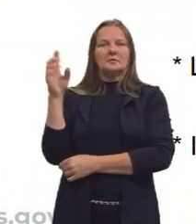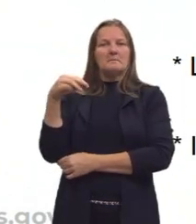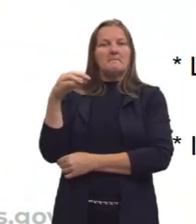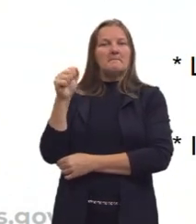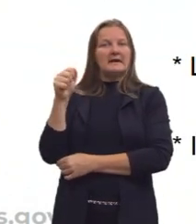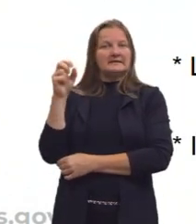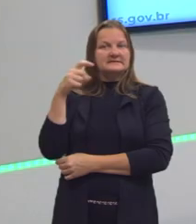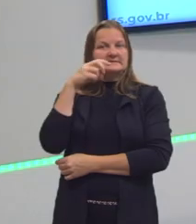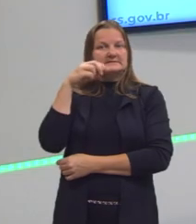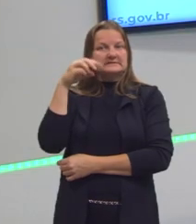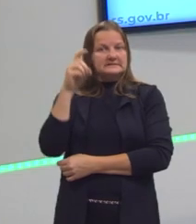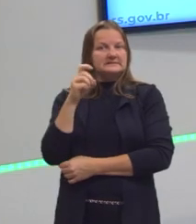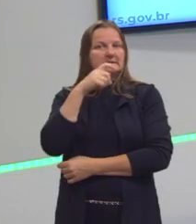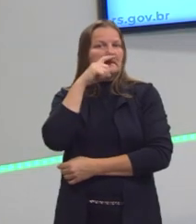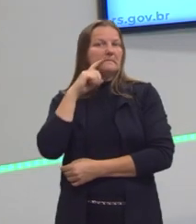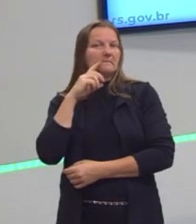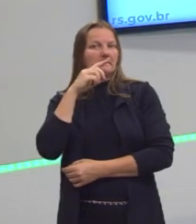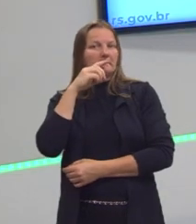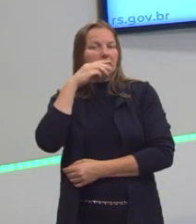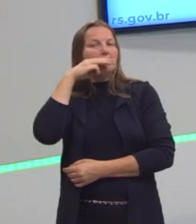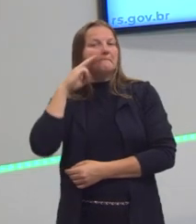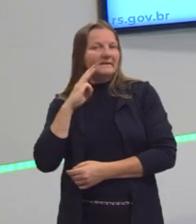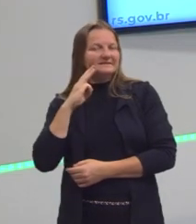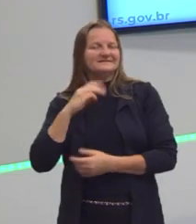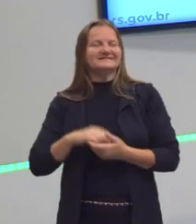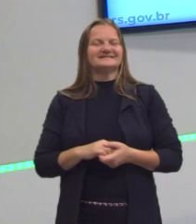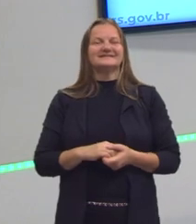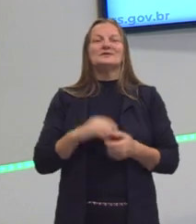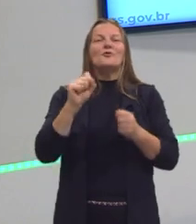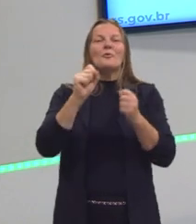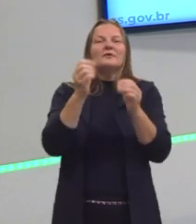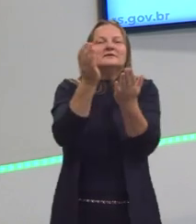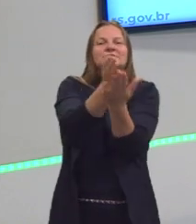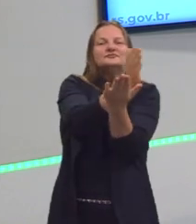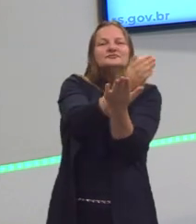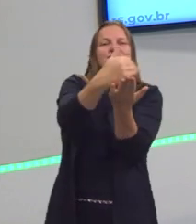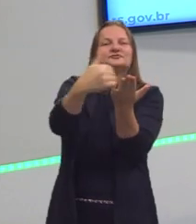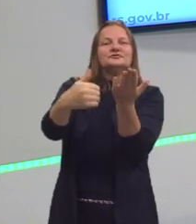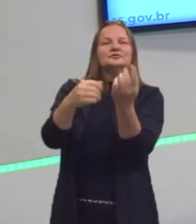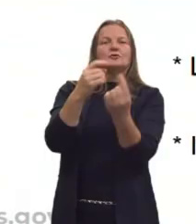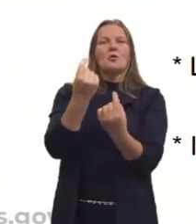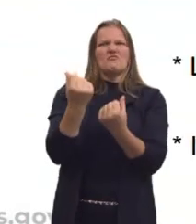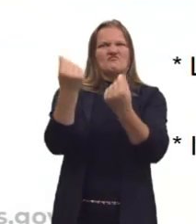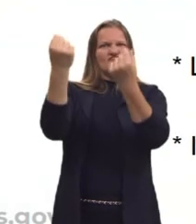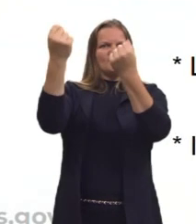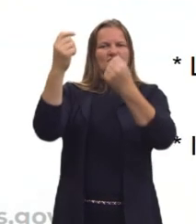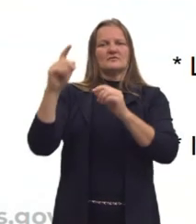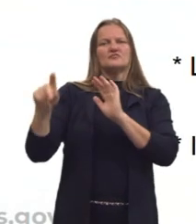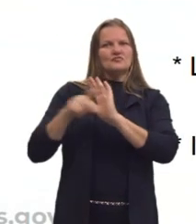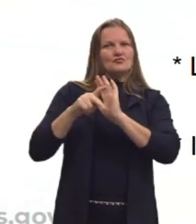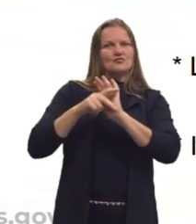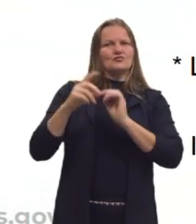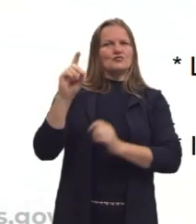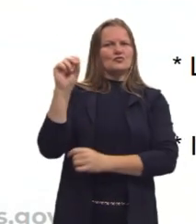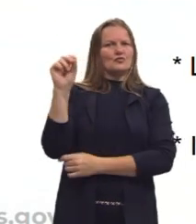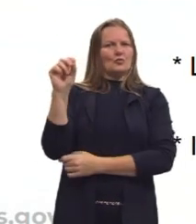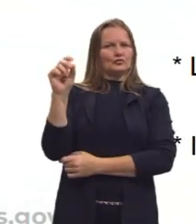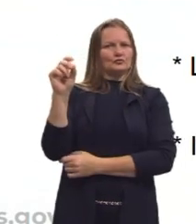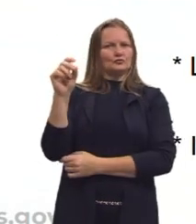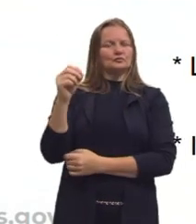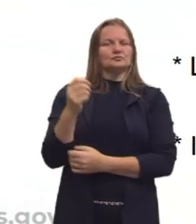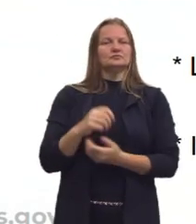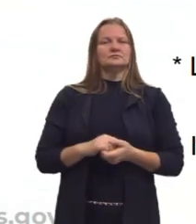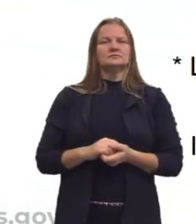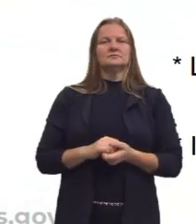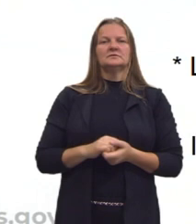Marx vai definir classe social, né? Basicamente em duas. Proprietários e não proprietários. Ou você é dono